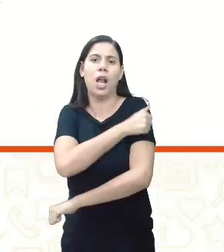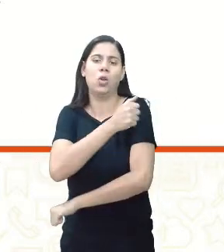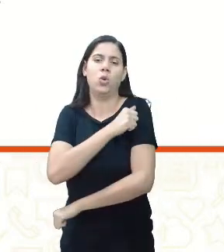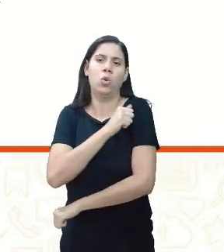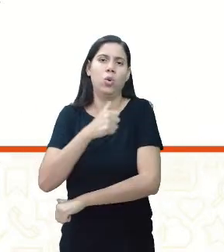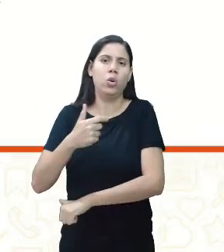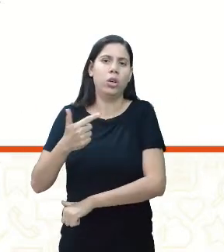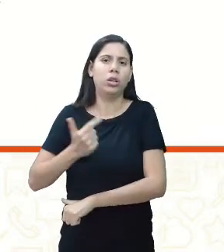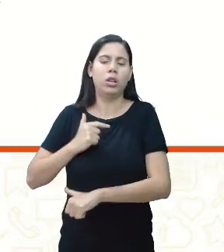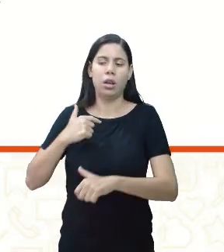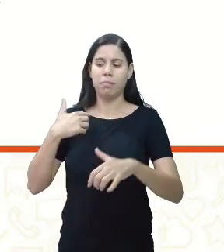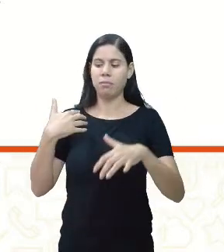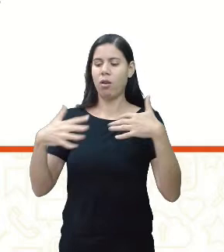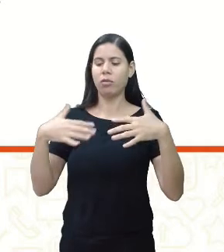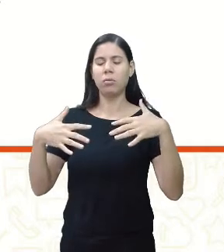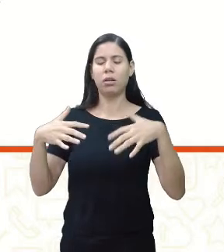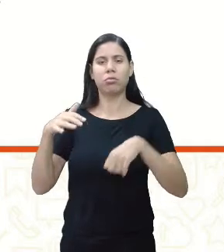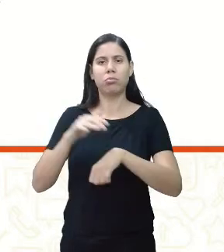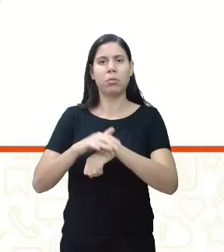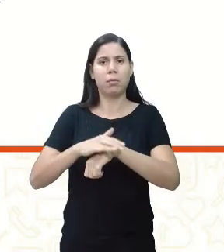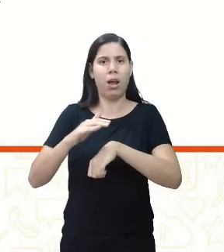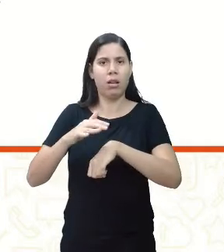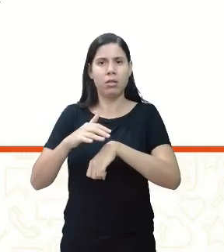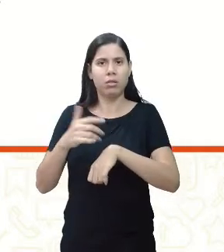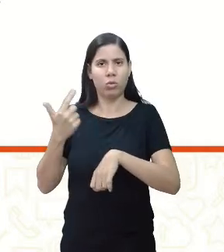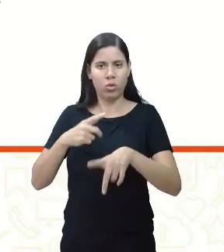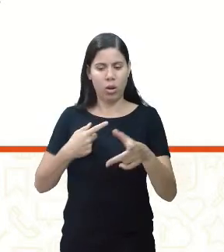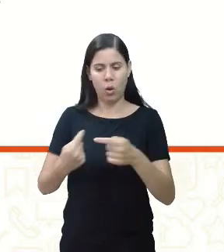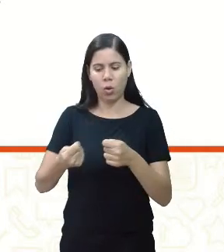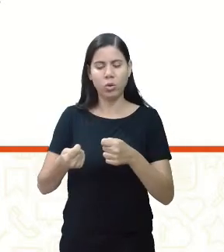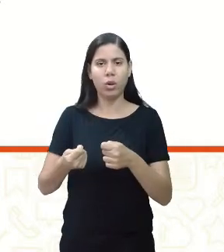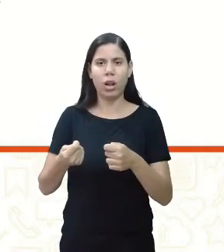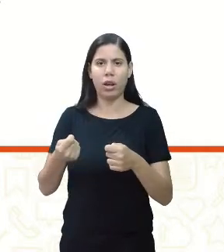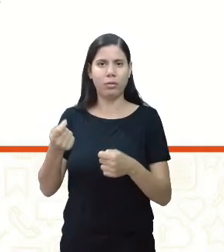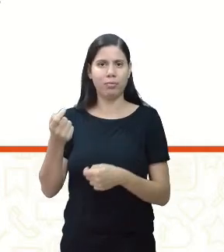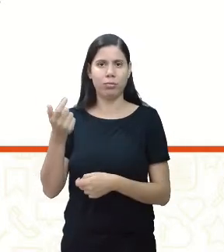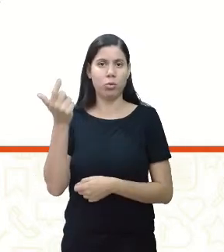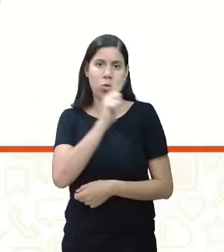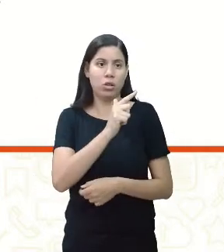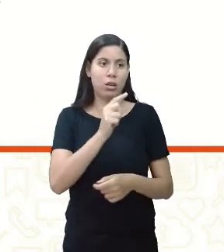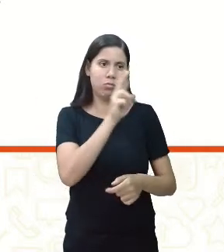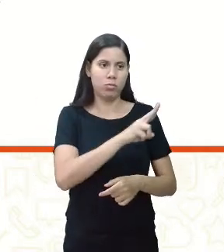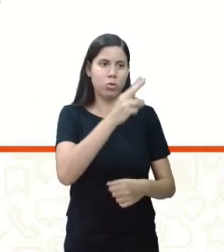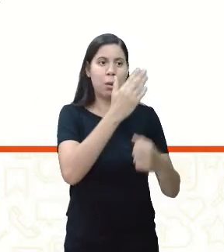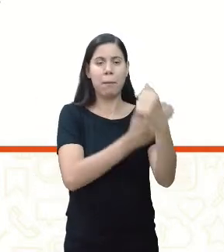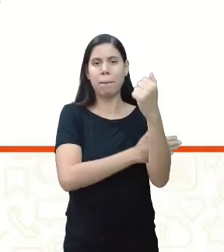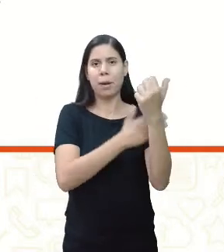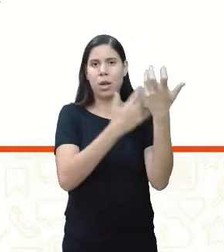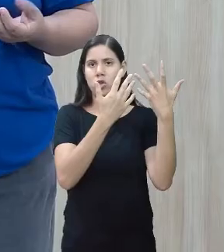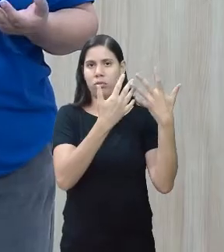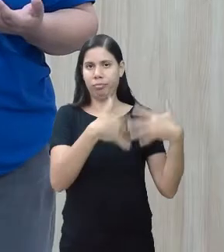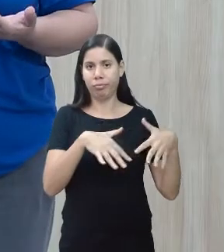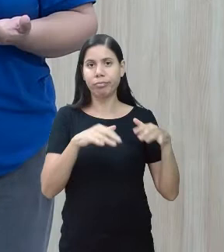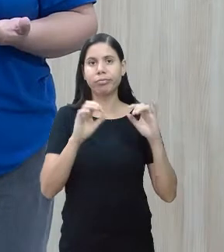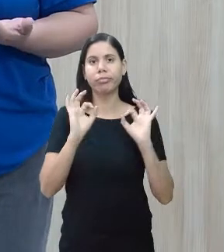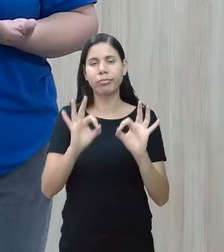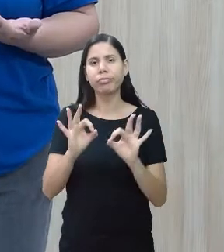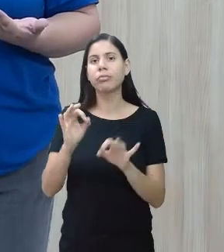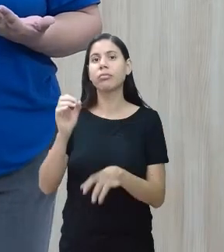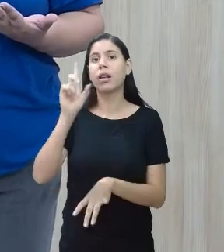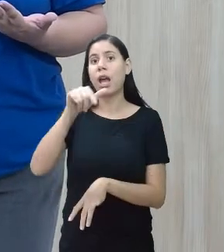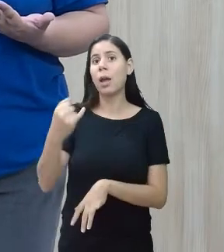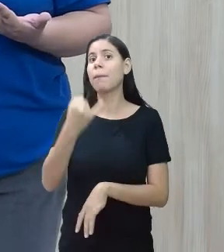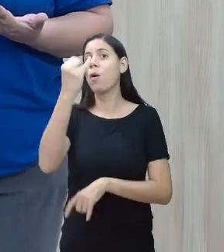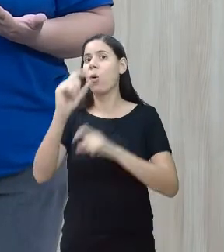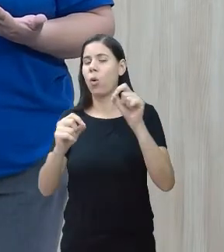involuntário, que impede o uso da pasta comum. Então, é importante ver as habilidades. Lembra lá que